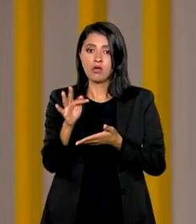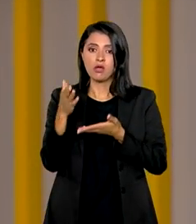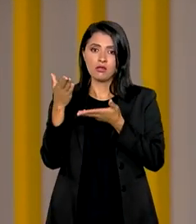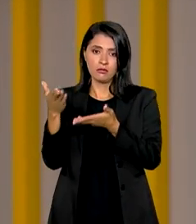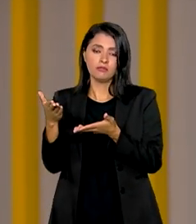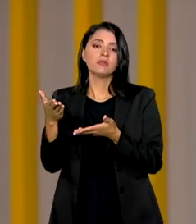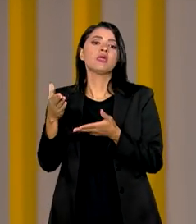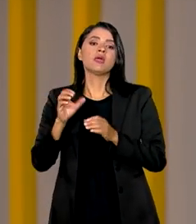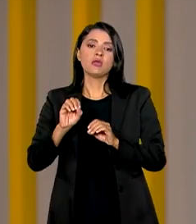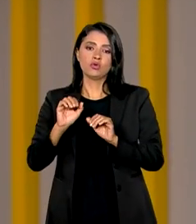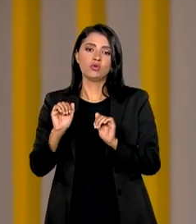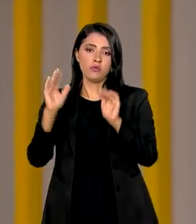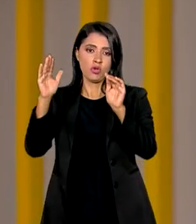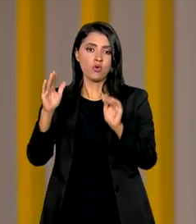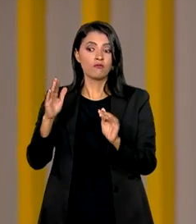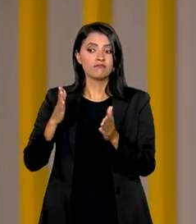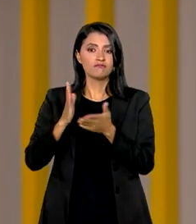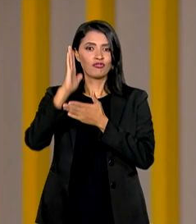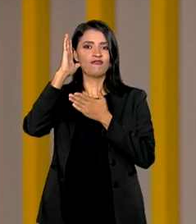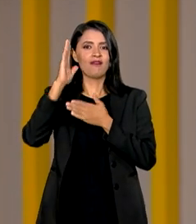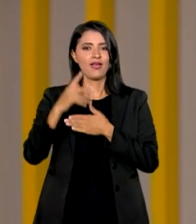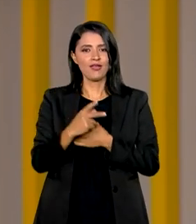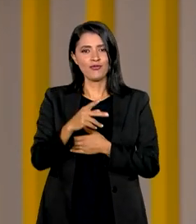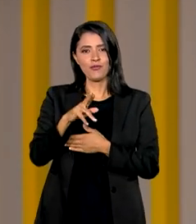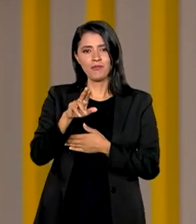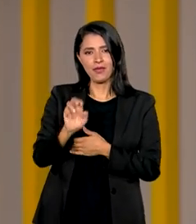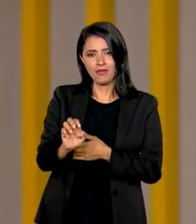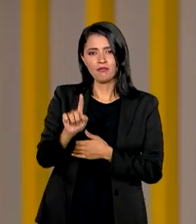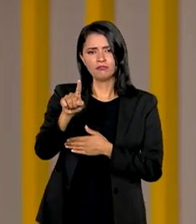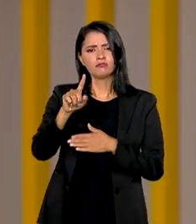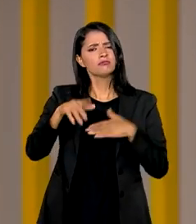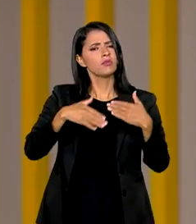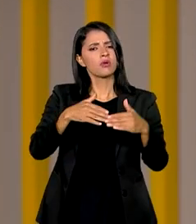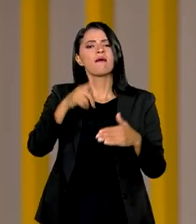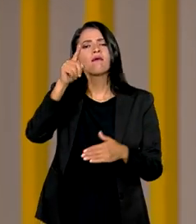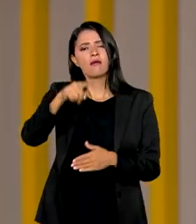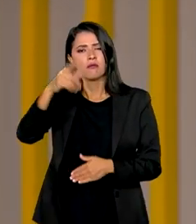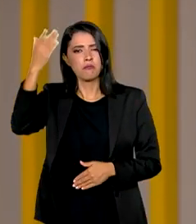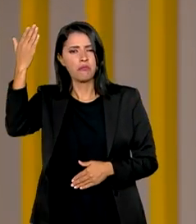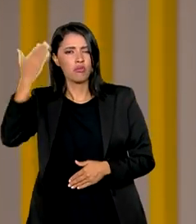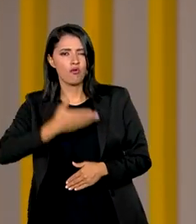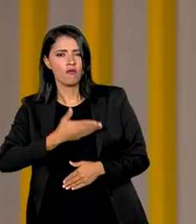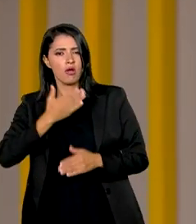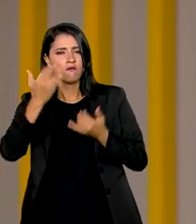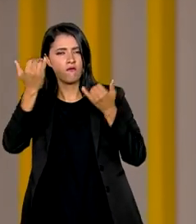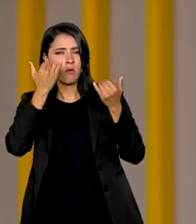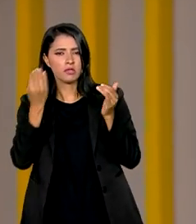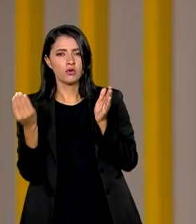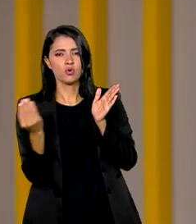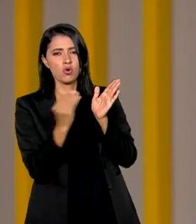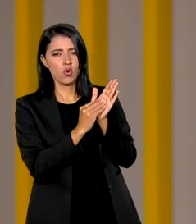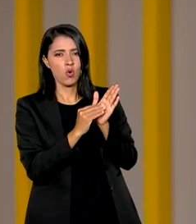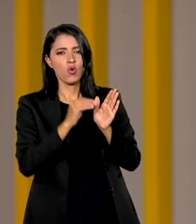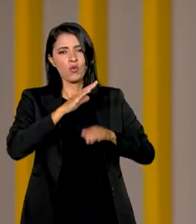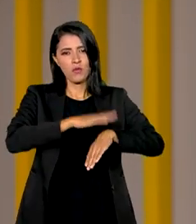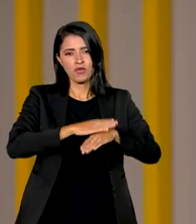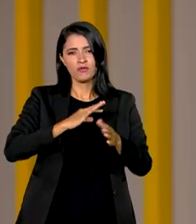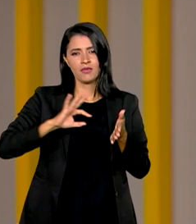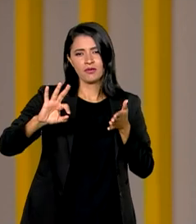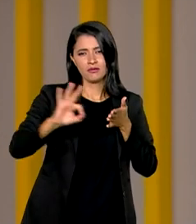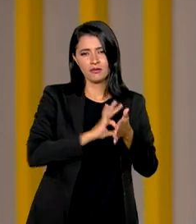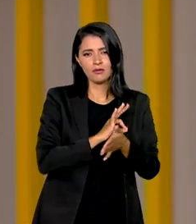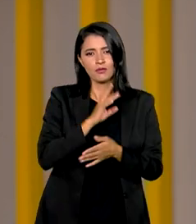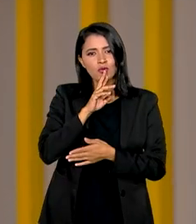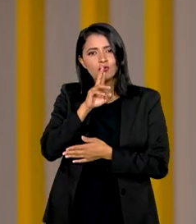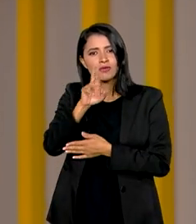superior em que foram pré-aprovados. O procedimento é para comprovar as informações prestadas na hora da inscrição. O